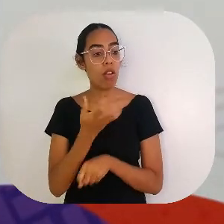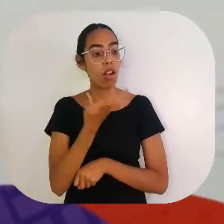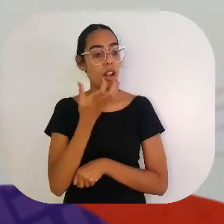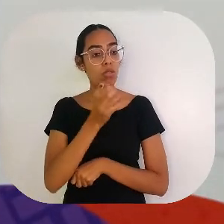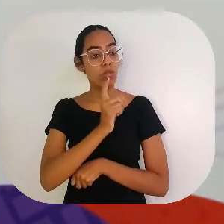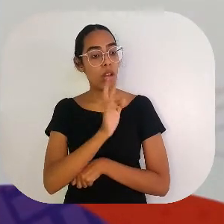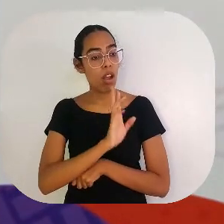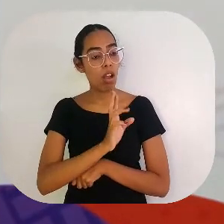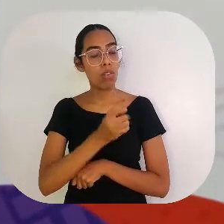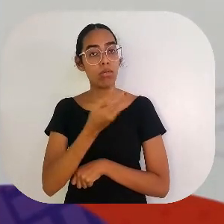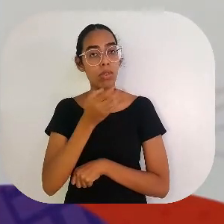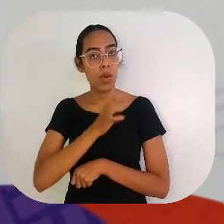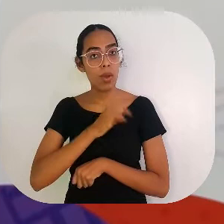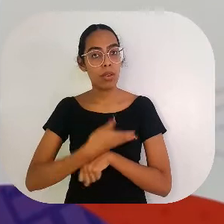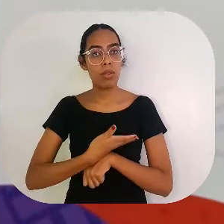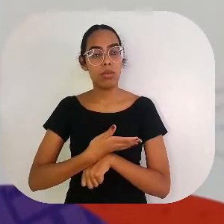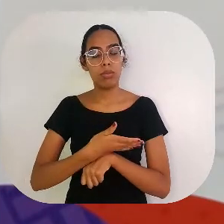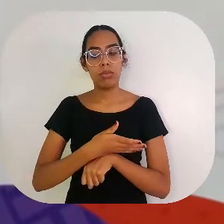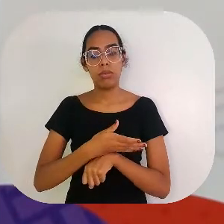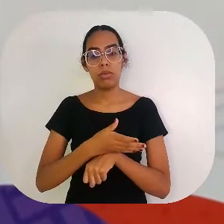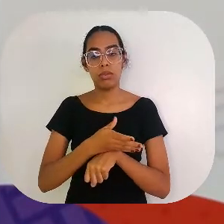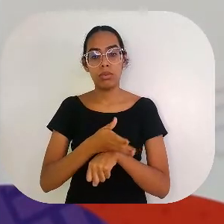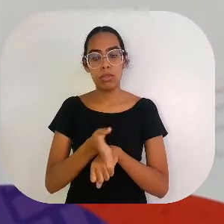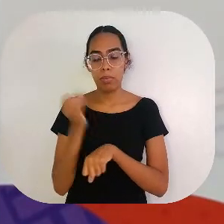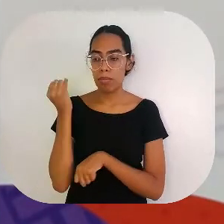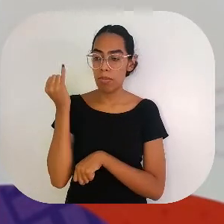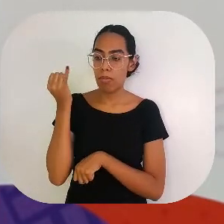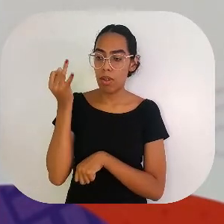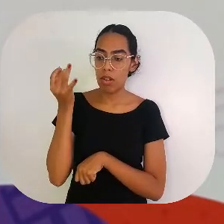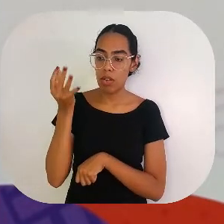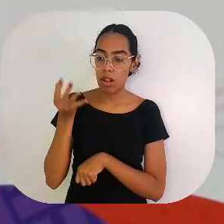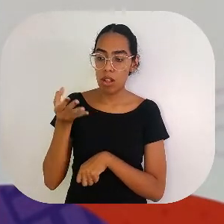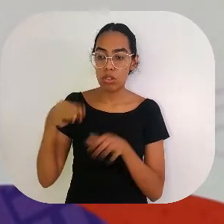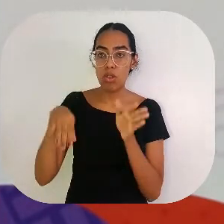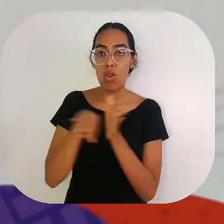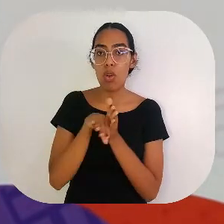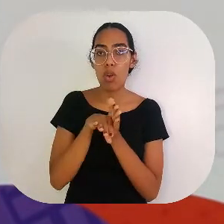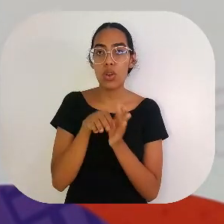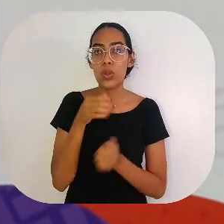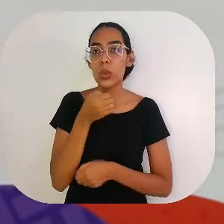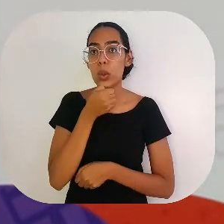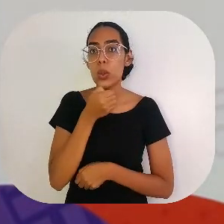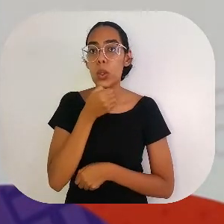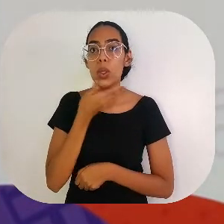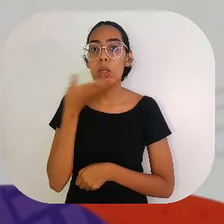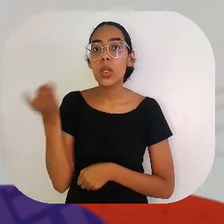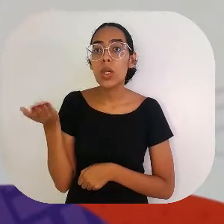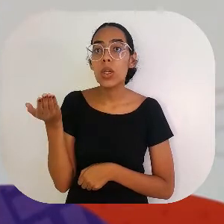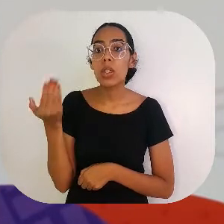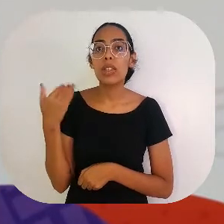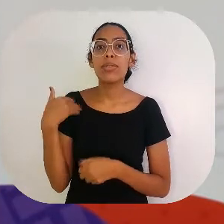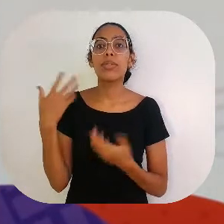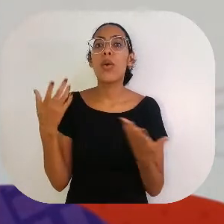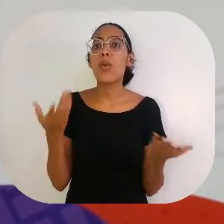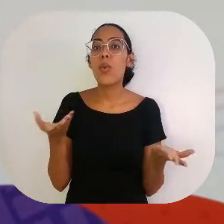E ele, eu vou esperar, porque eu quero meu um real. Eu quero meu um E o tempo foi passando, foi anoitecendo, não